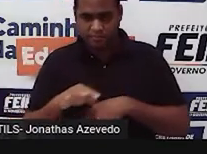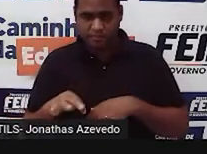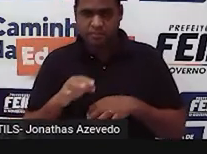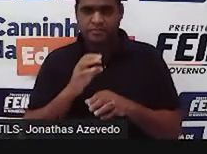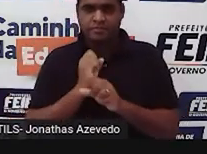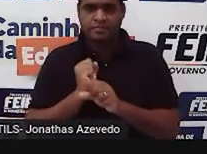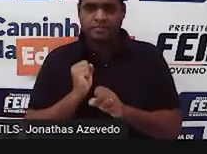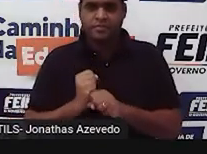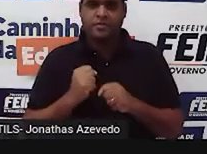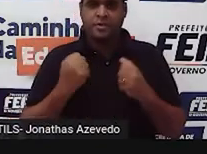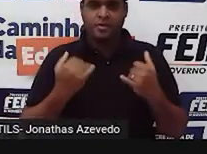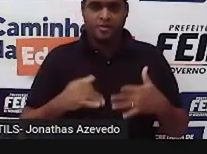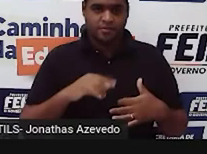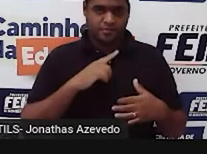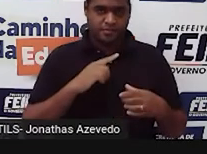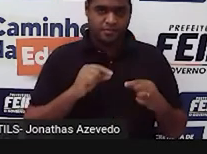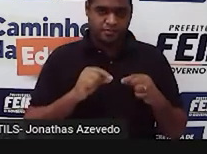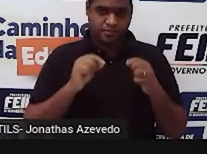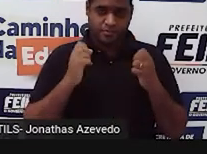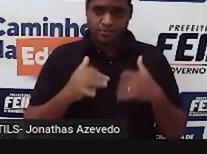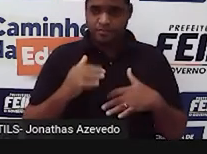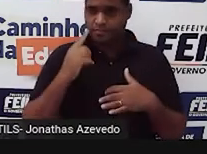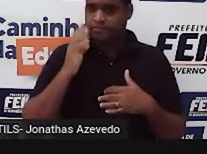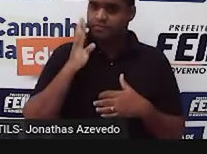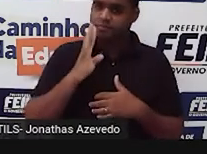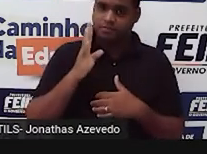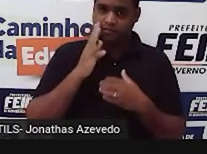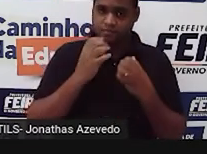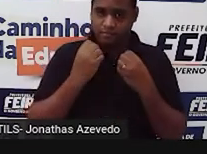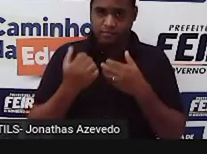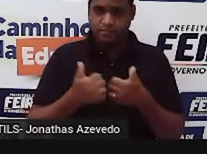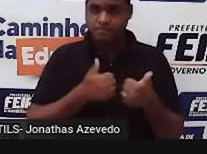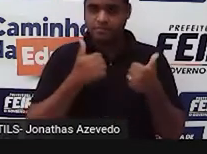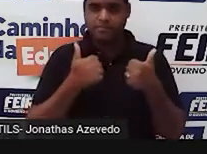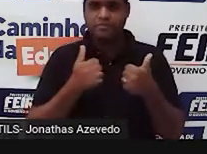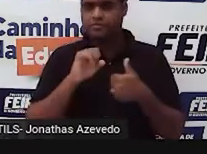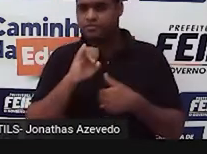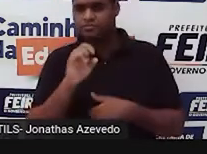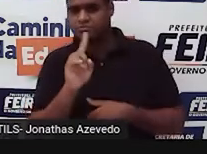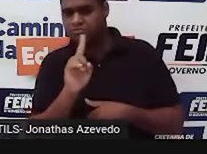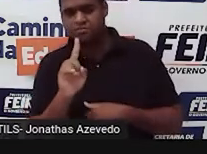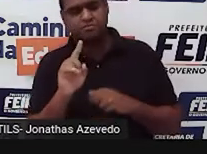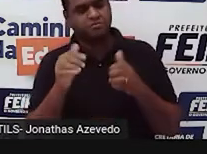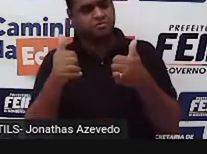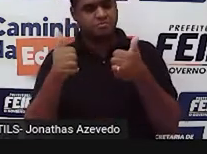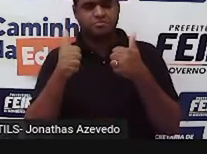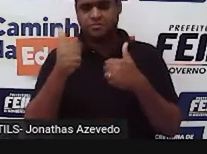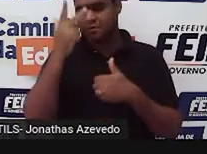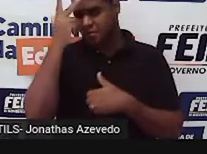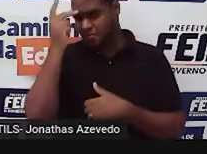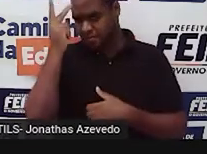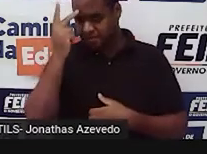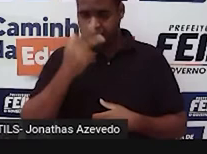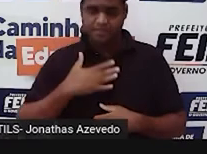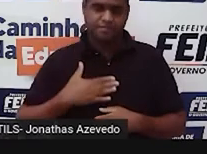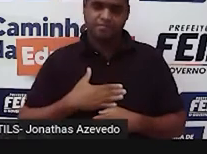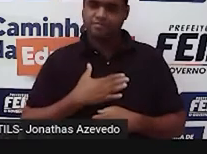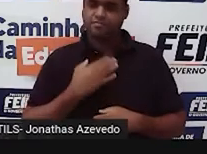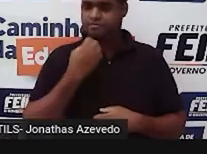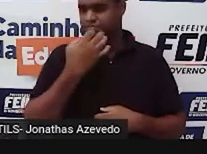isso no caderno, seria bacana, seria interessante, tá? Se não tiver, tudo bem, tá tranquilo, certo?